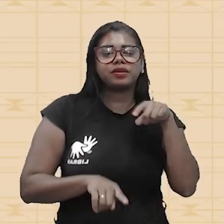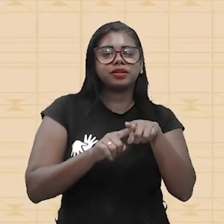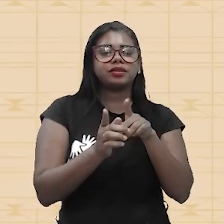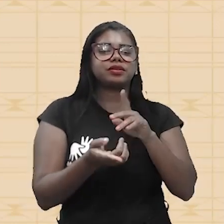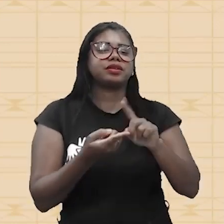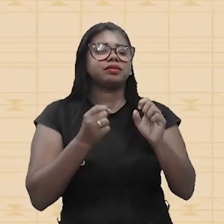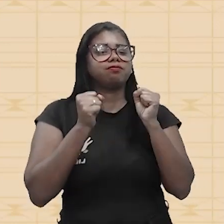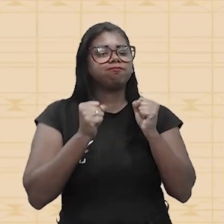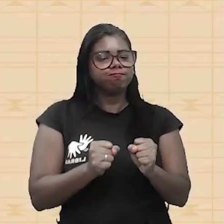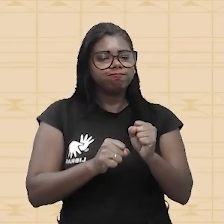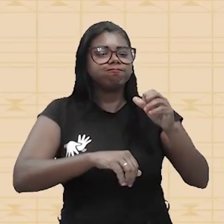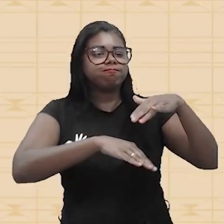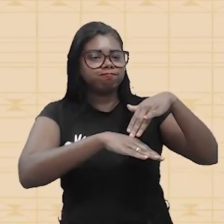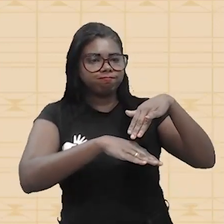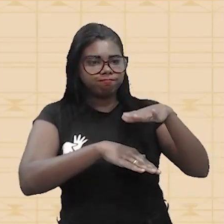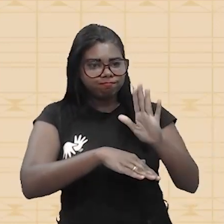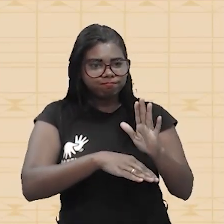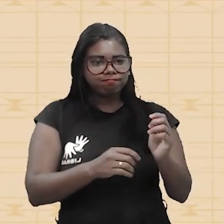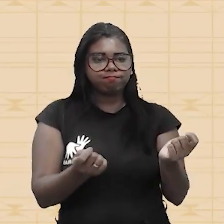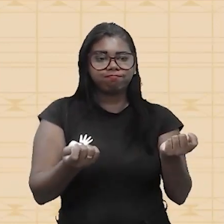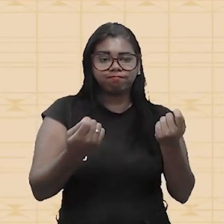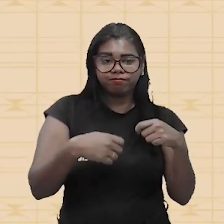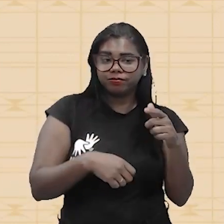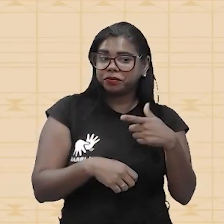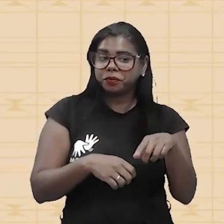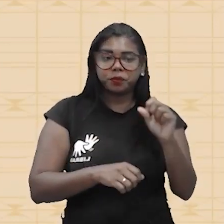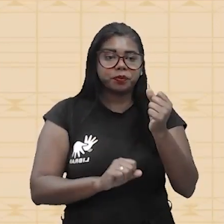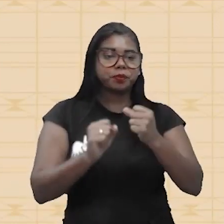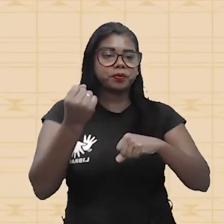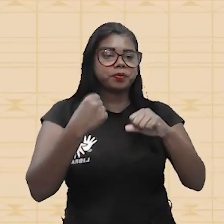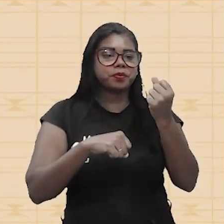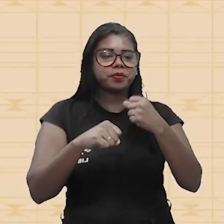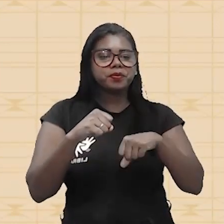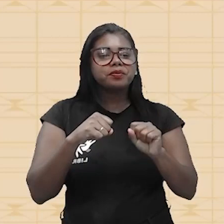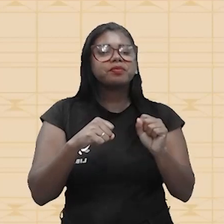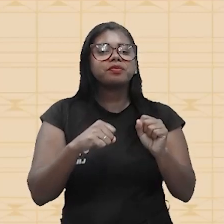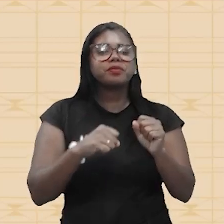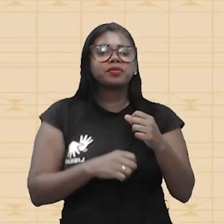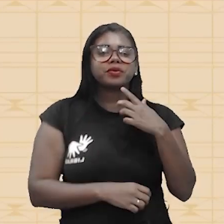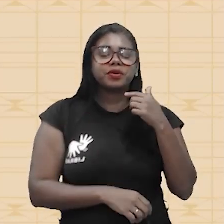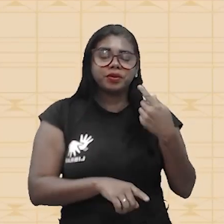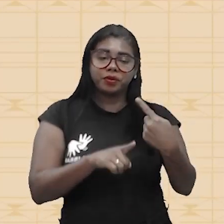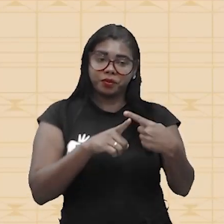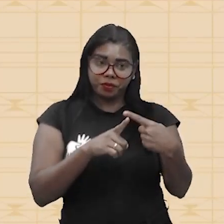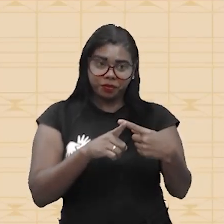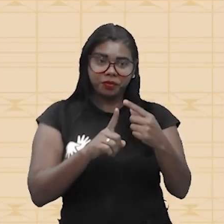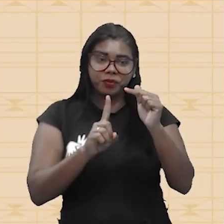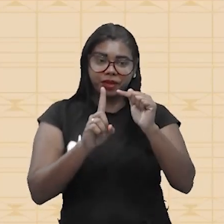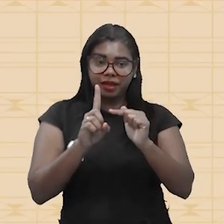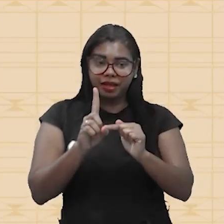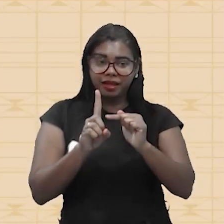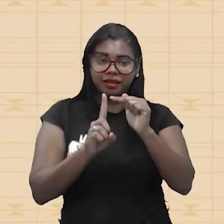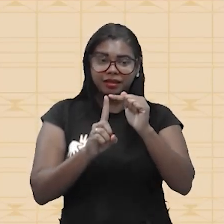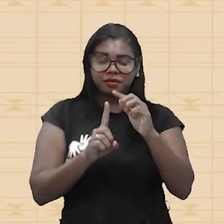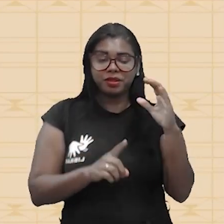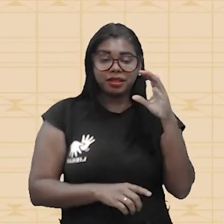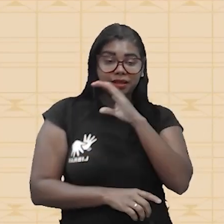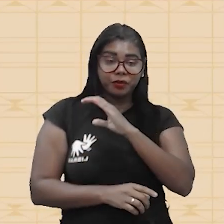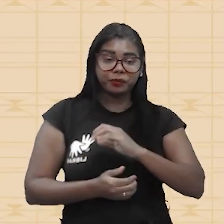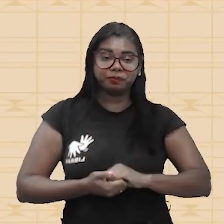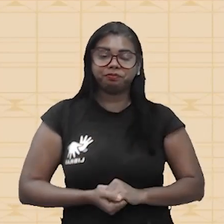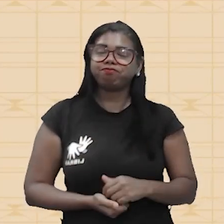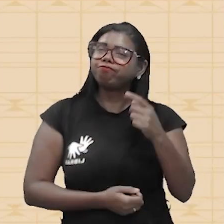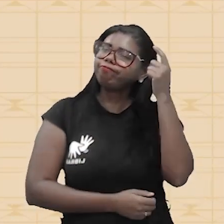ser mais eficiente, que nenhuma máquina poderá ser mais eficiente do que a máquina térmica de Carnot. Aí, você deve estar